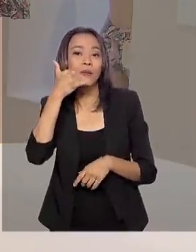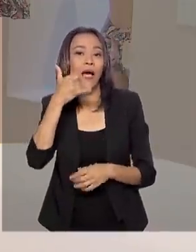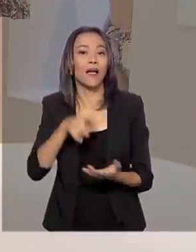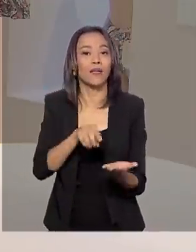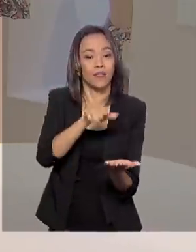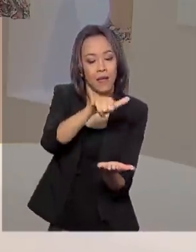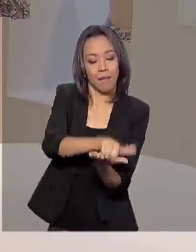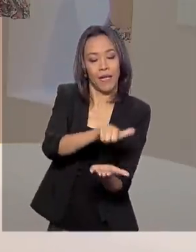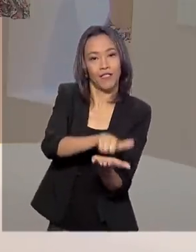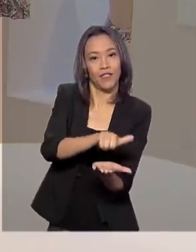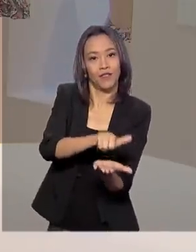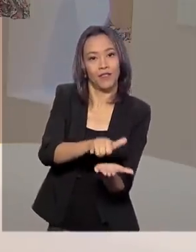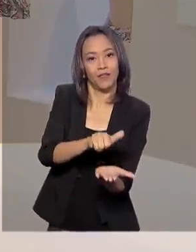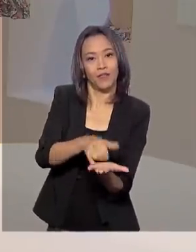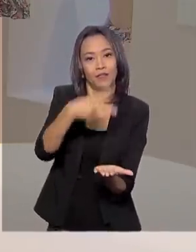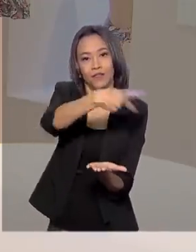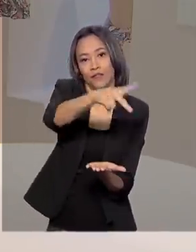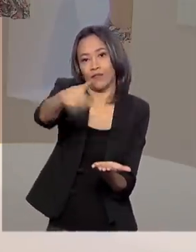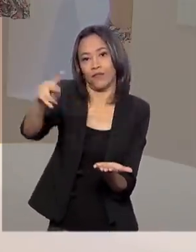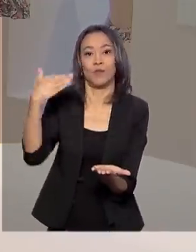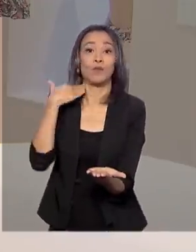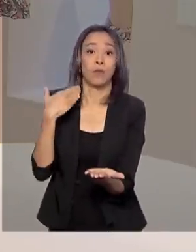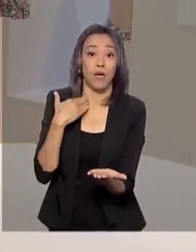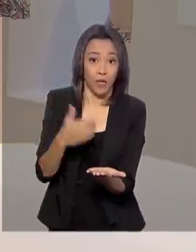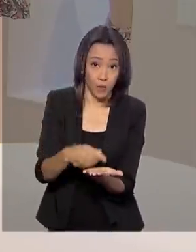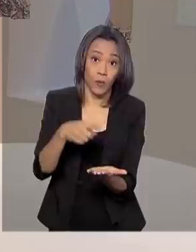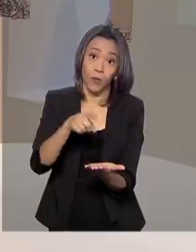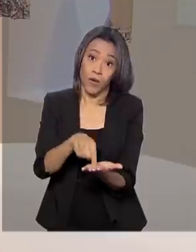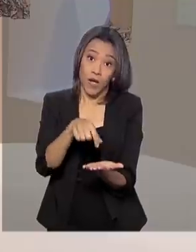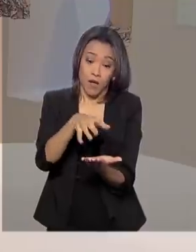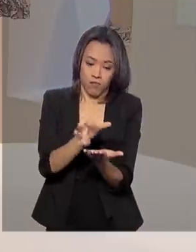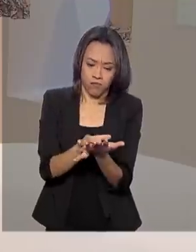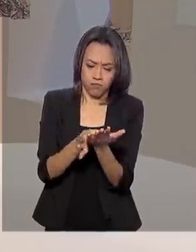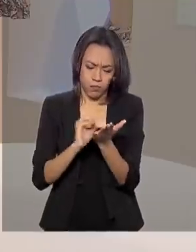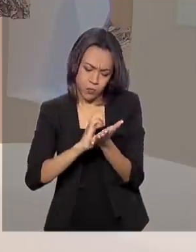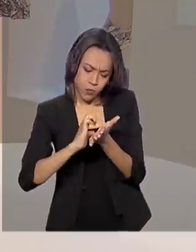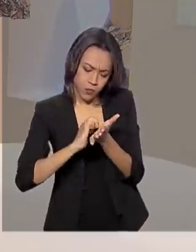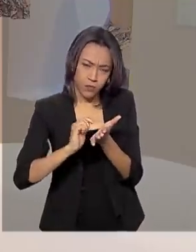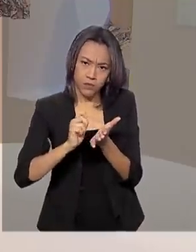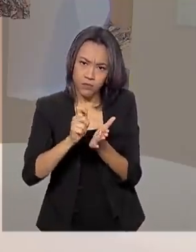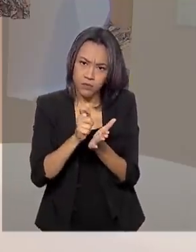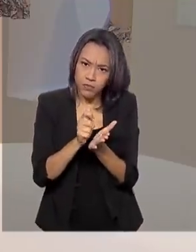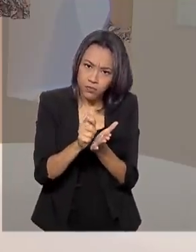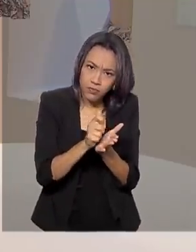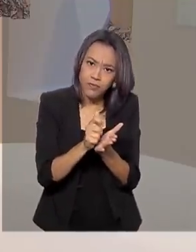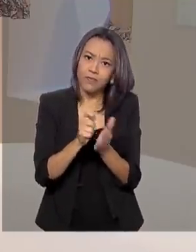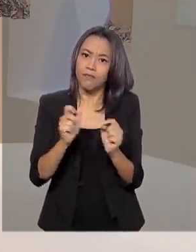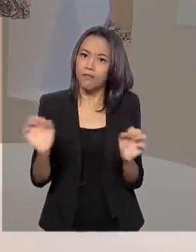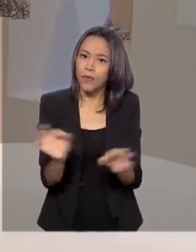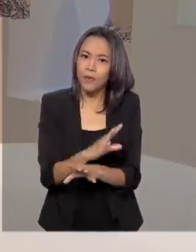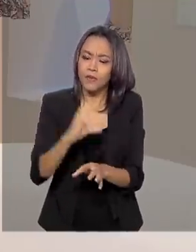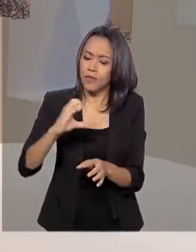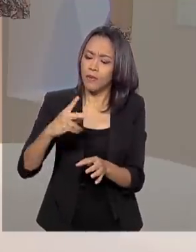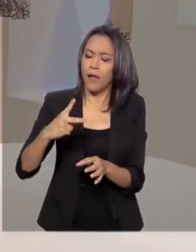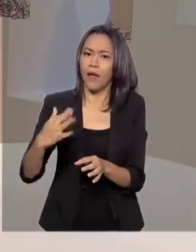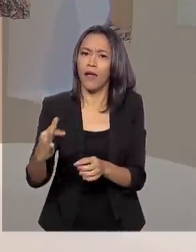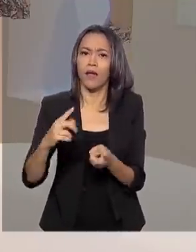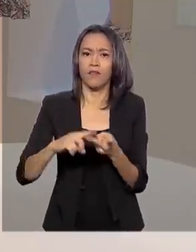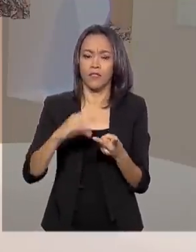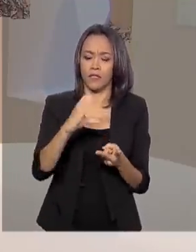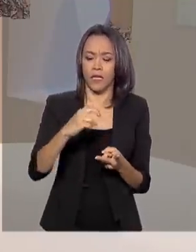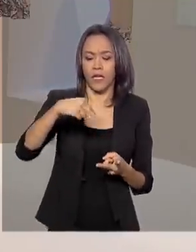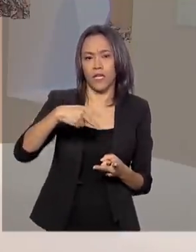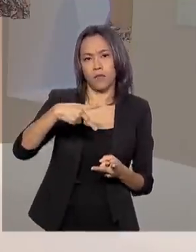instituições financeiras. Ao gerar um QR Code ou com informações simples do usuário, como CPF, CNPJ,